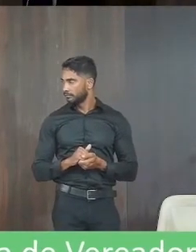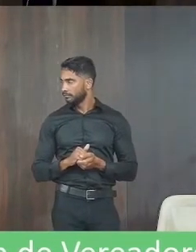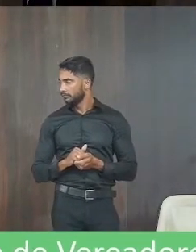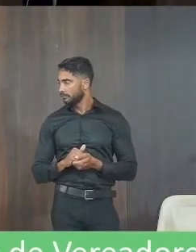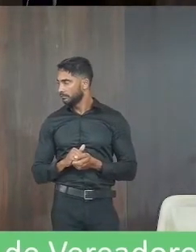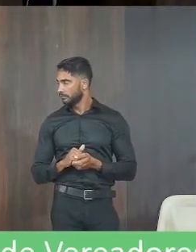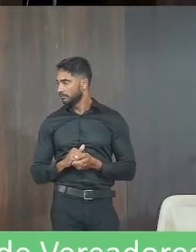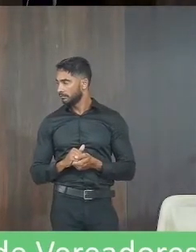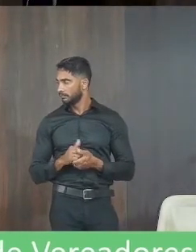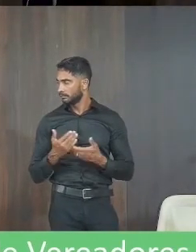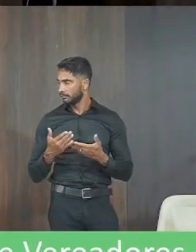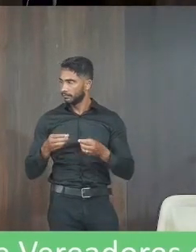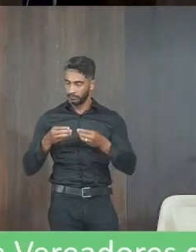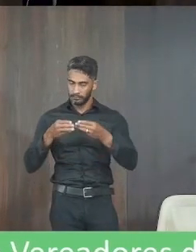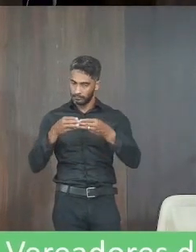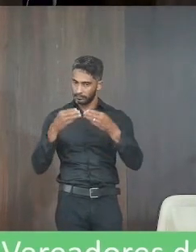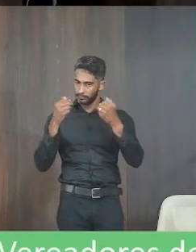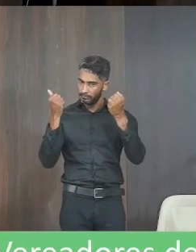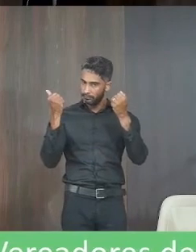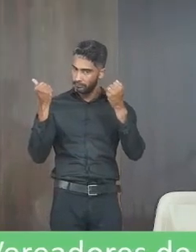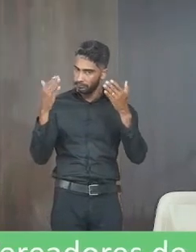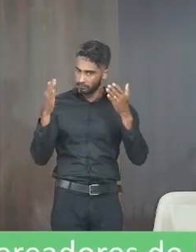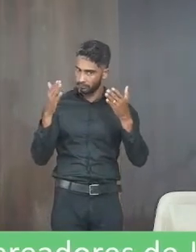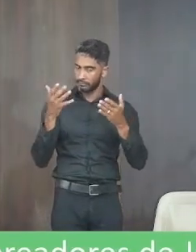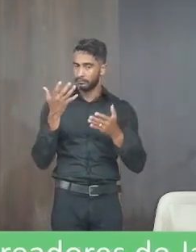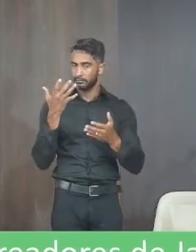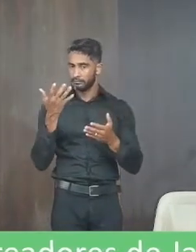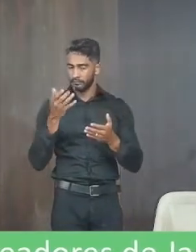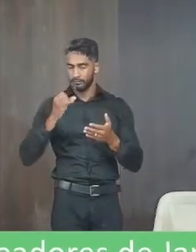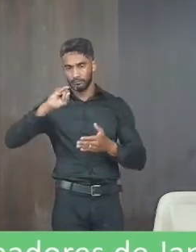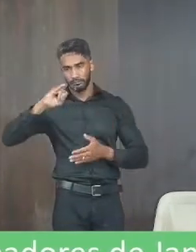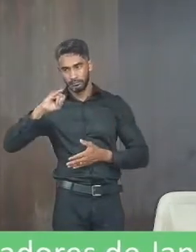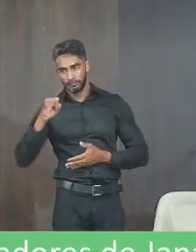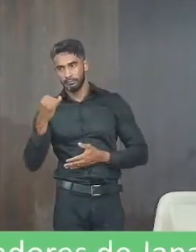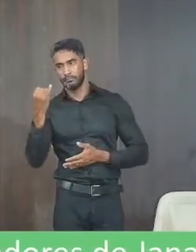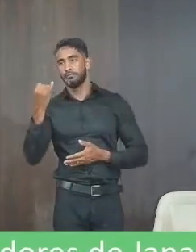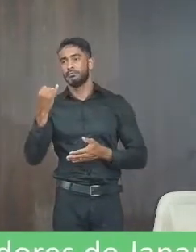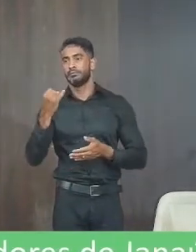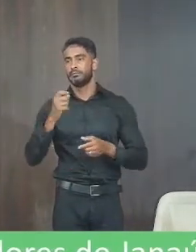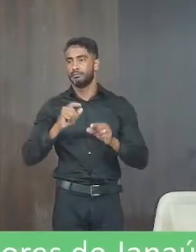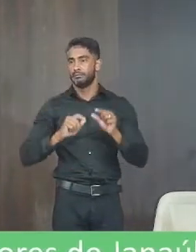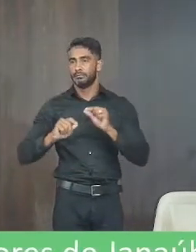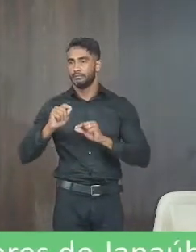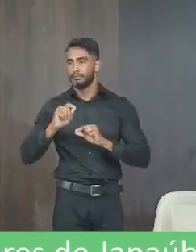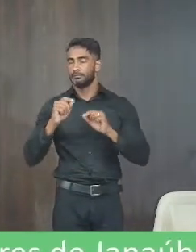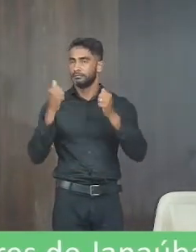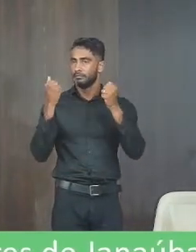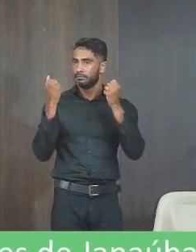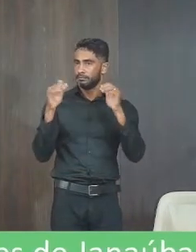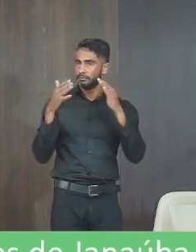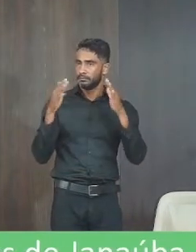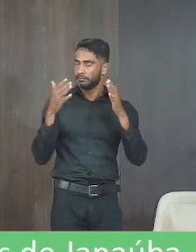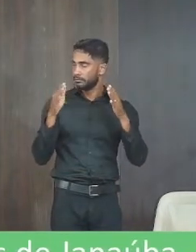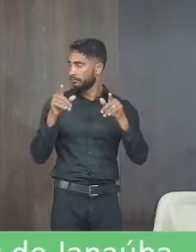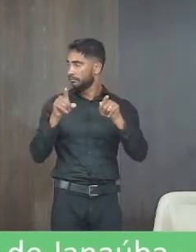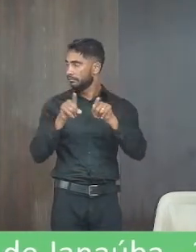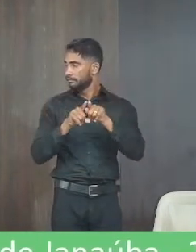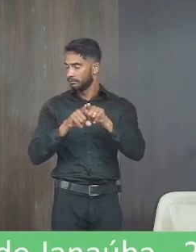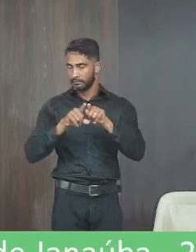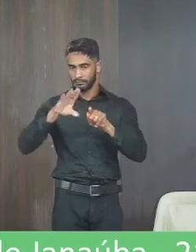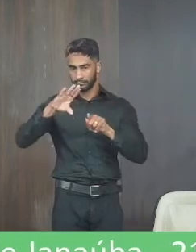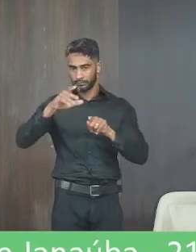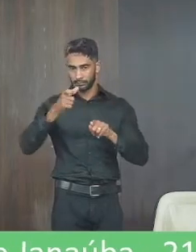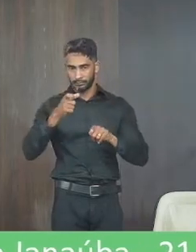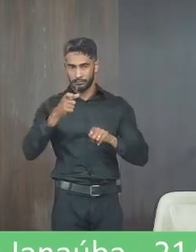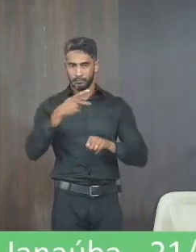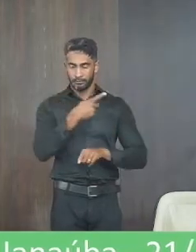na moção de aplausos também eu gostaria de aproveitar a oportunidade e parabenizar também a ex